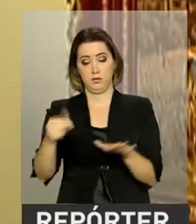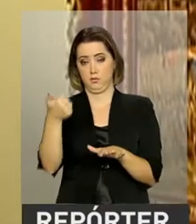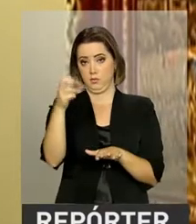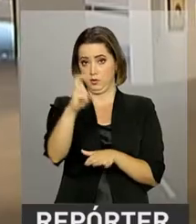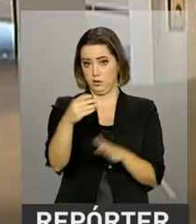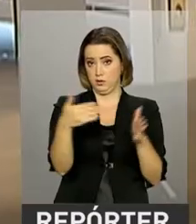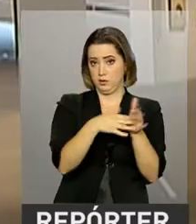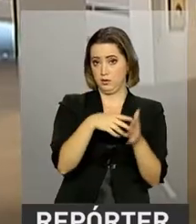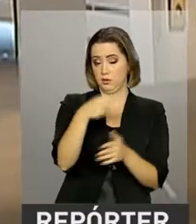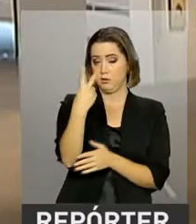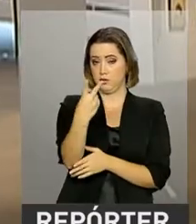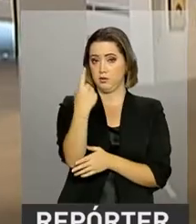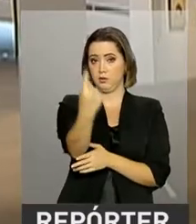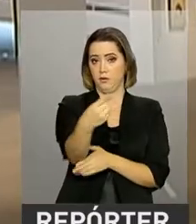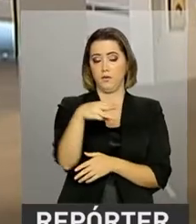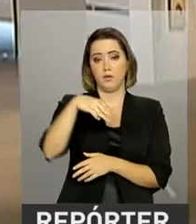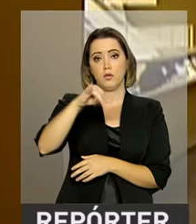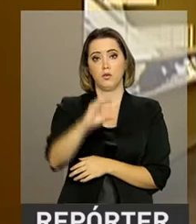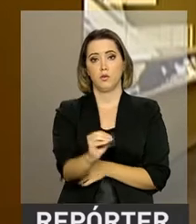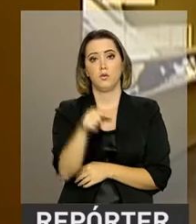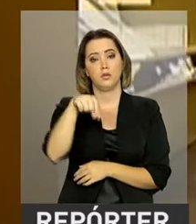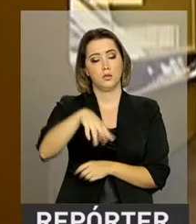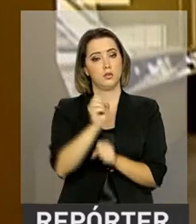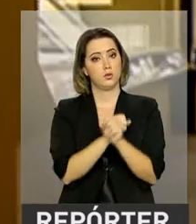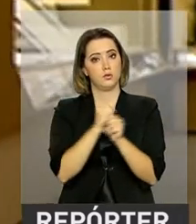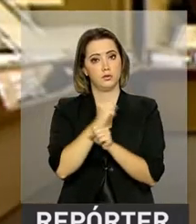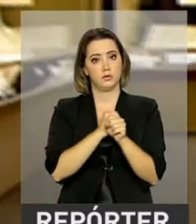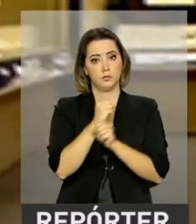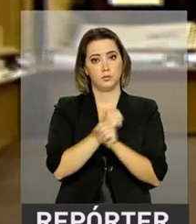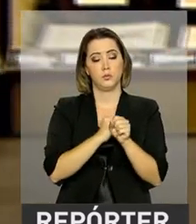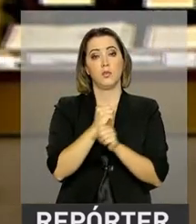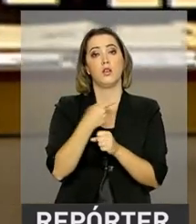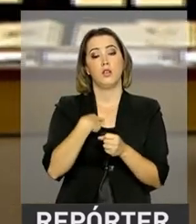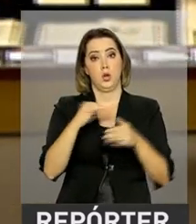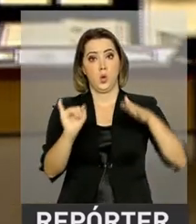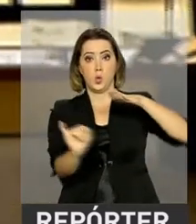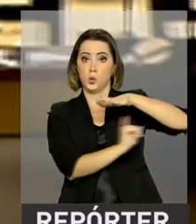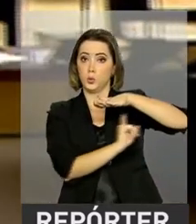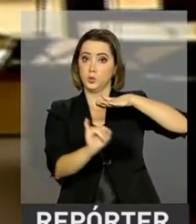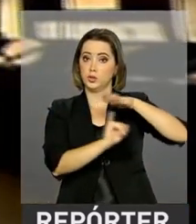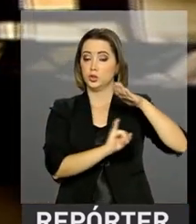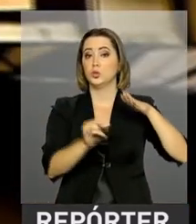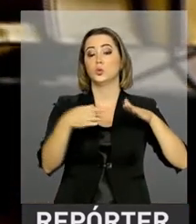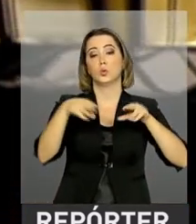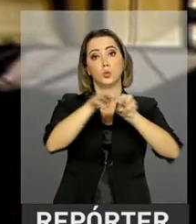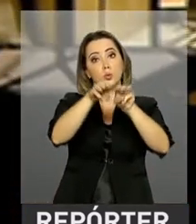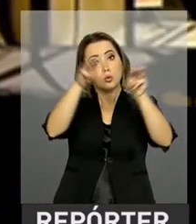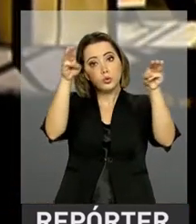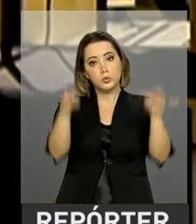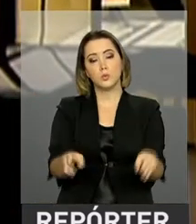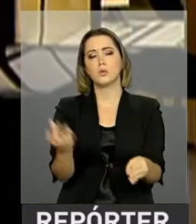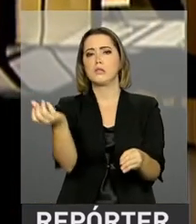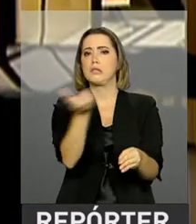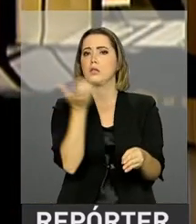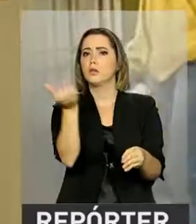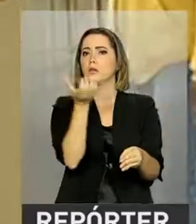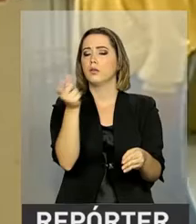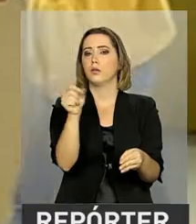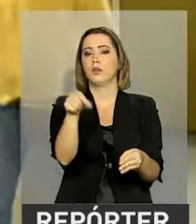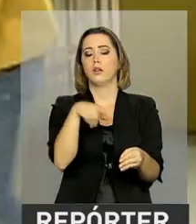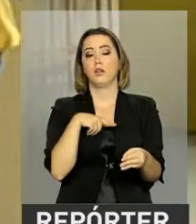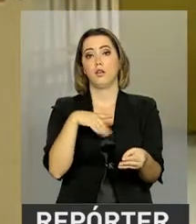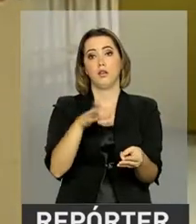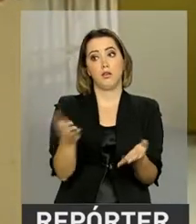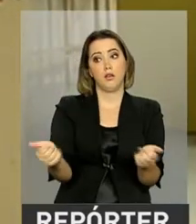21 de maio deste ano em todo o país. O Instituto Nacional de Museus, o IBRAM, quer que as entidades culturais brasileiras